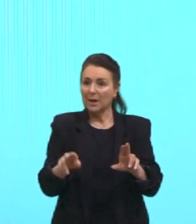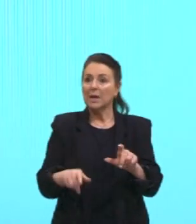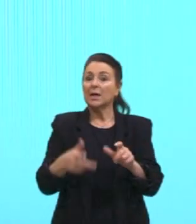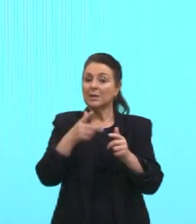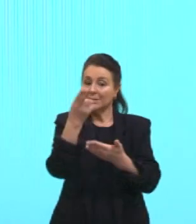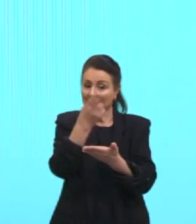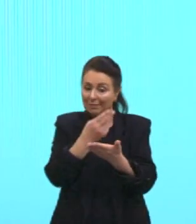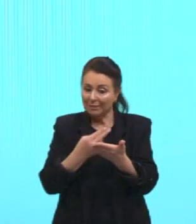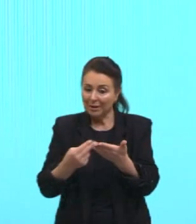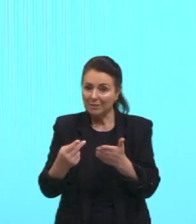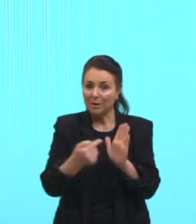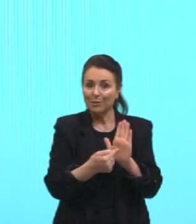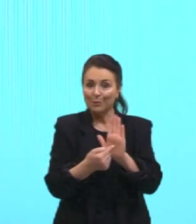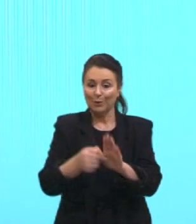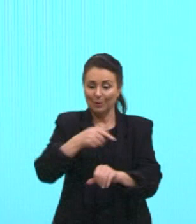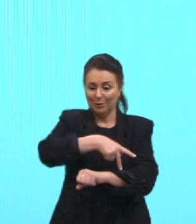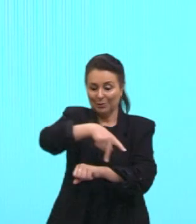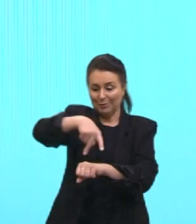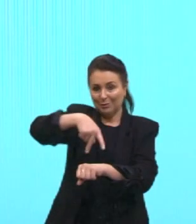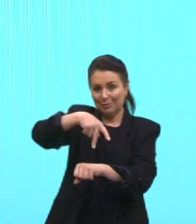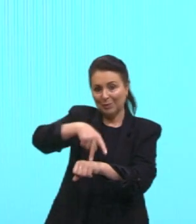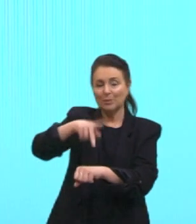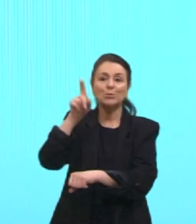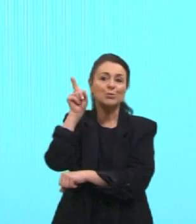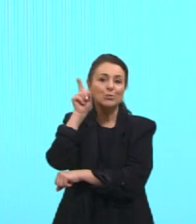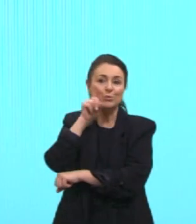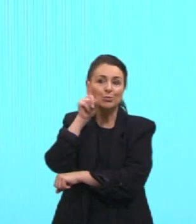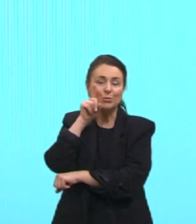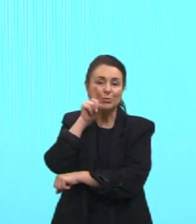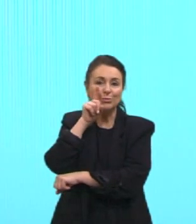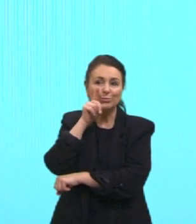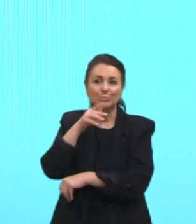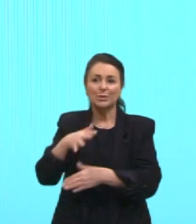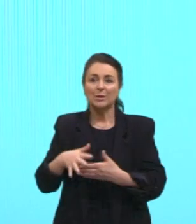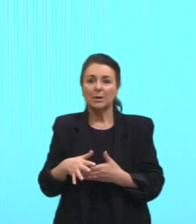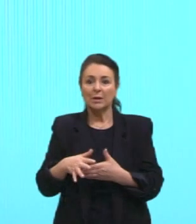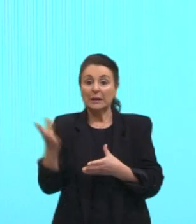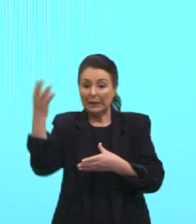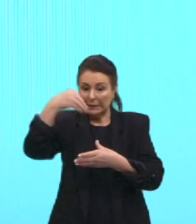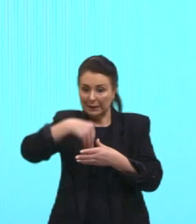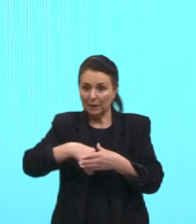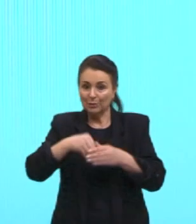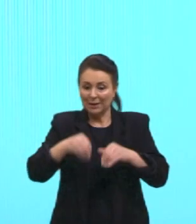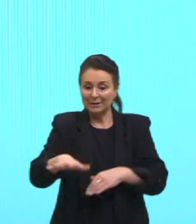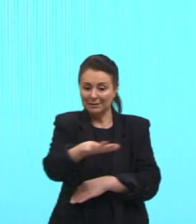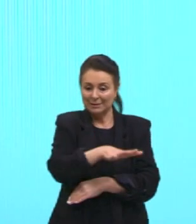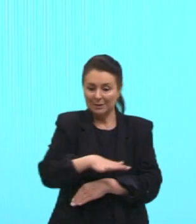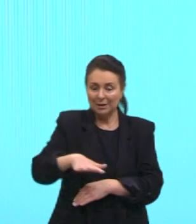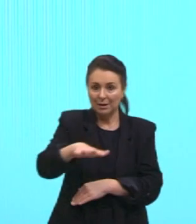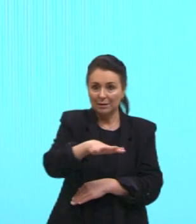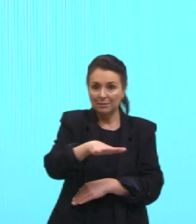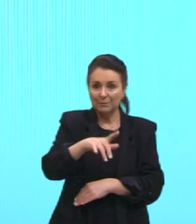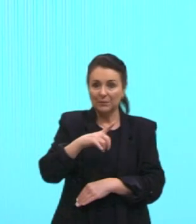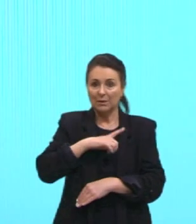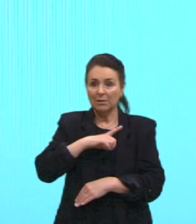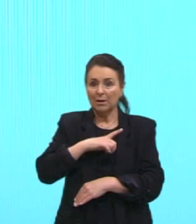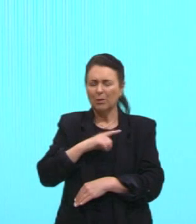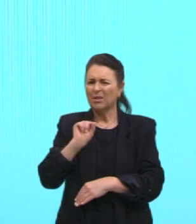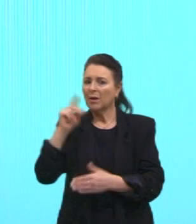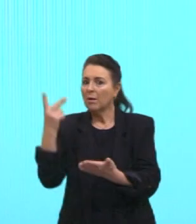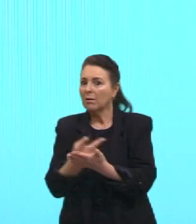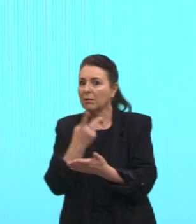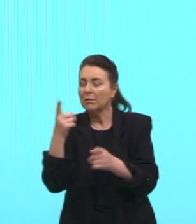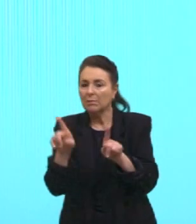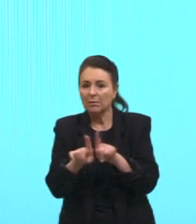mostra bem isso, né, os países, né, Estados Unidos, né, dentro dessa área. Então, tu tem aí, o que que acontece